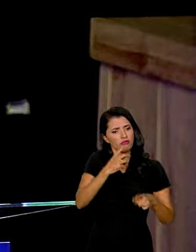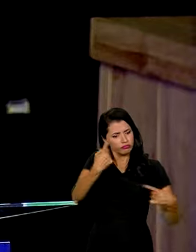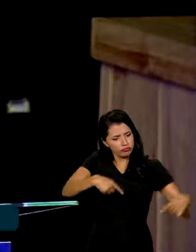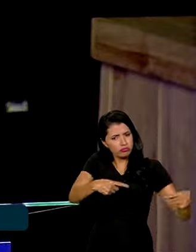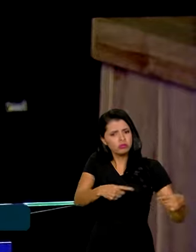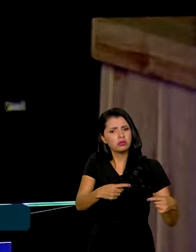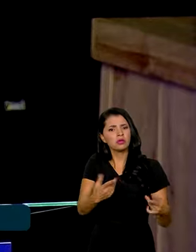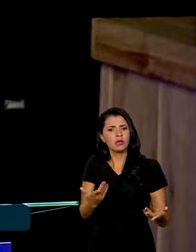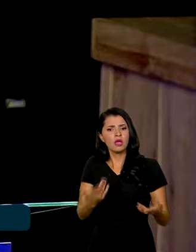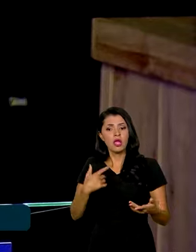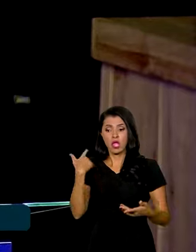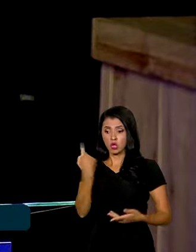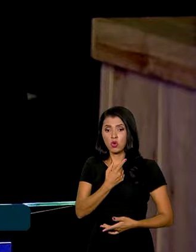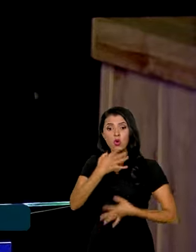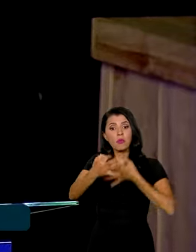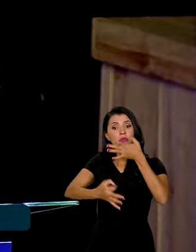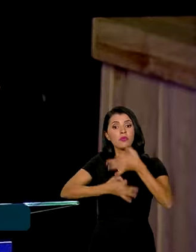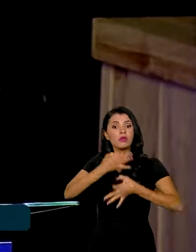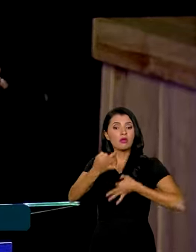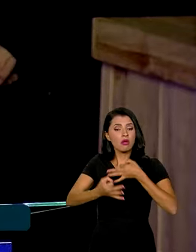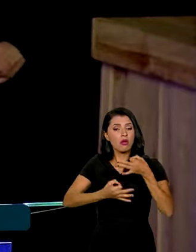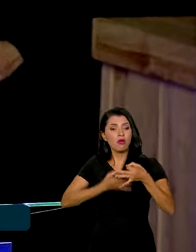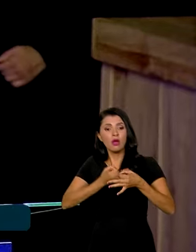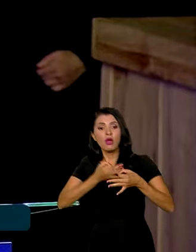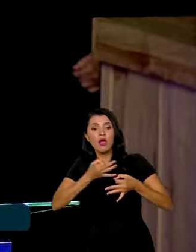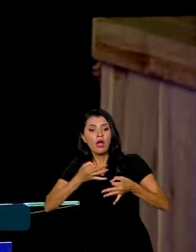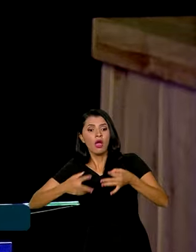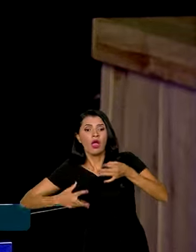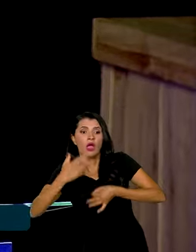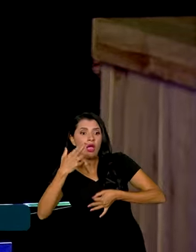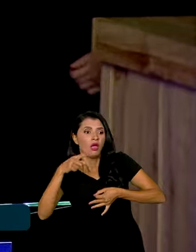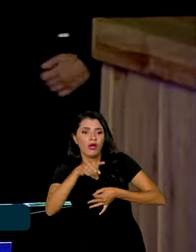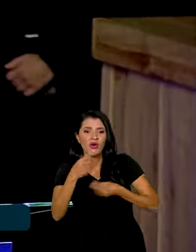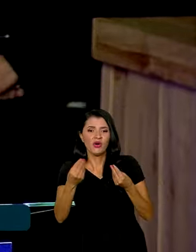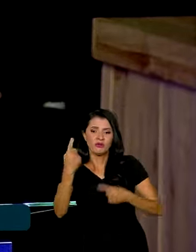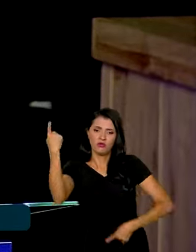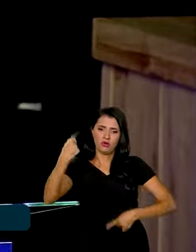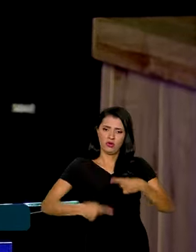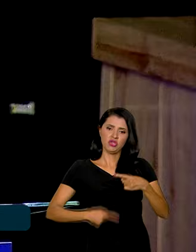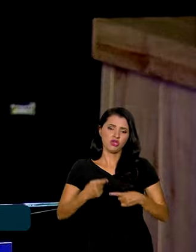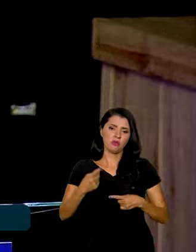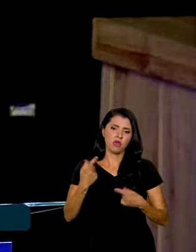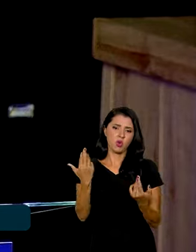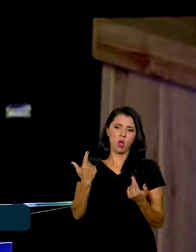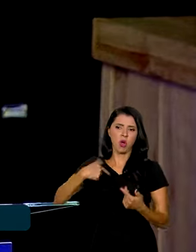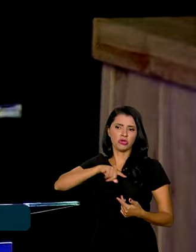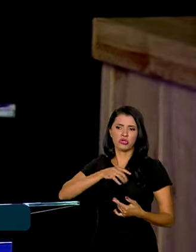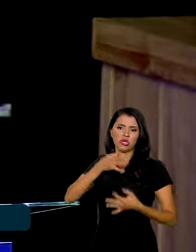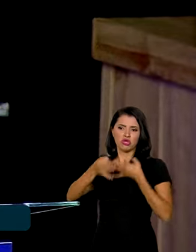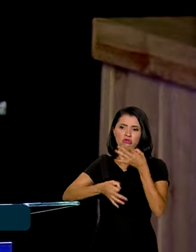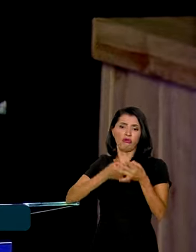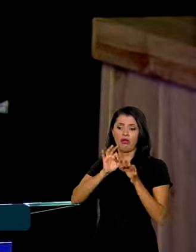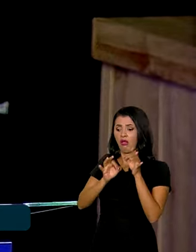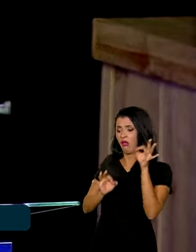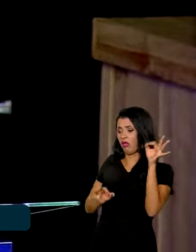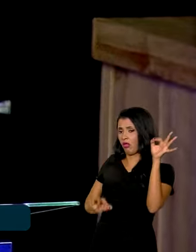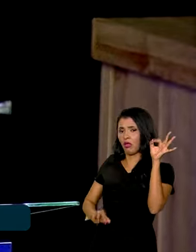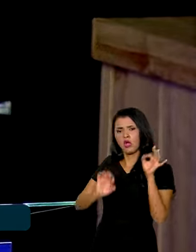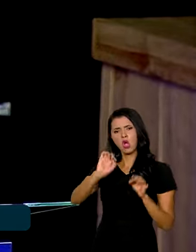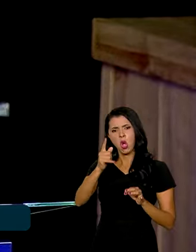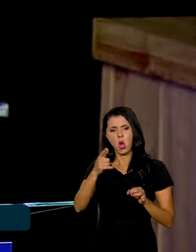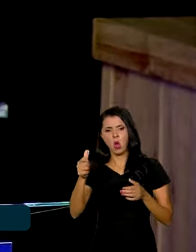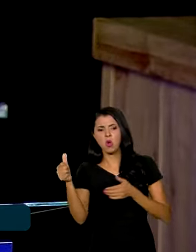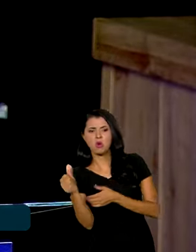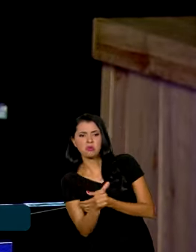E para que a nossa opinião muitas vezes não chegue no cenário político como se a gente quisesse falar demais ou